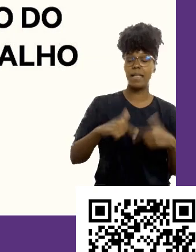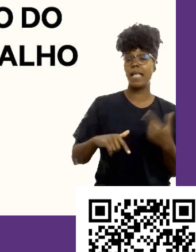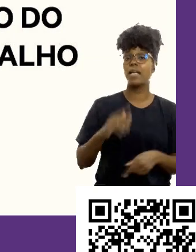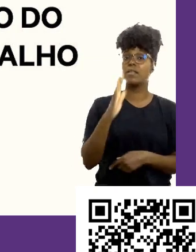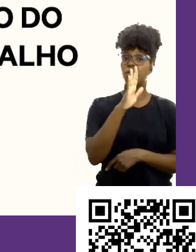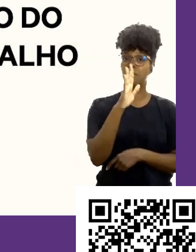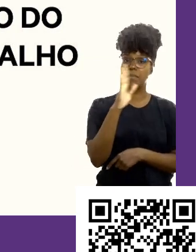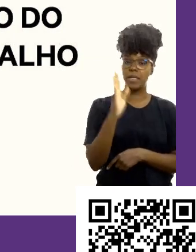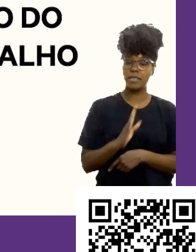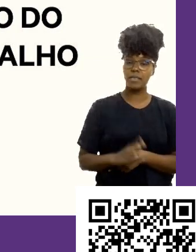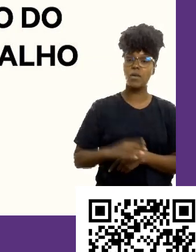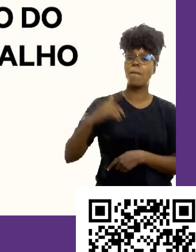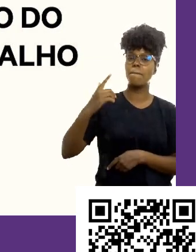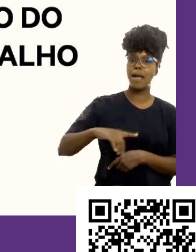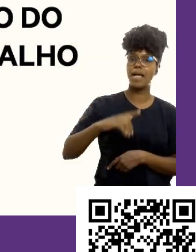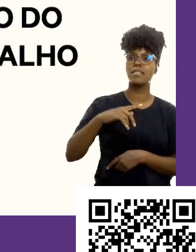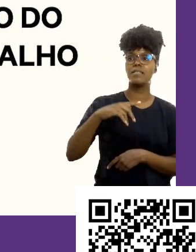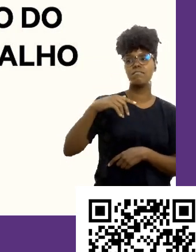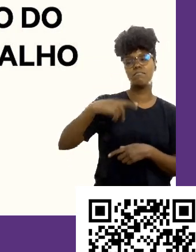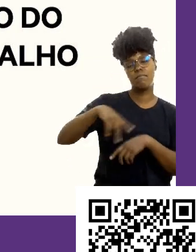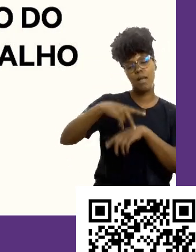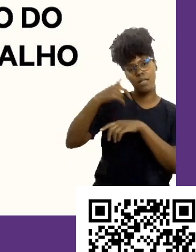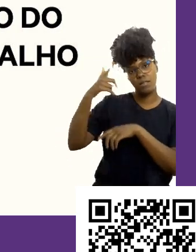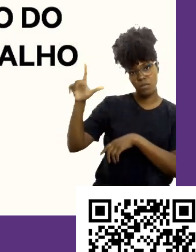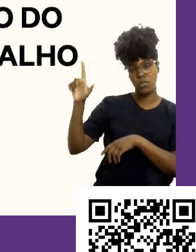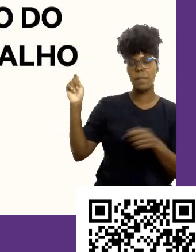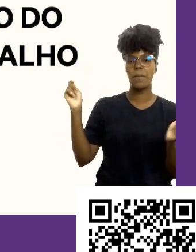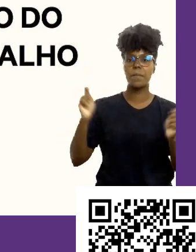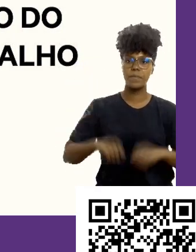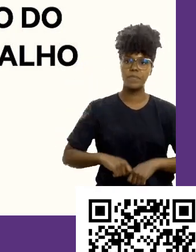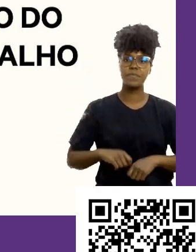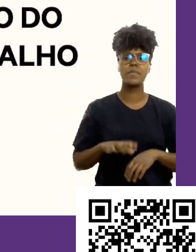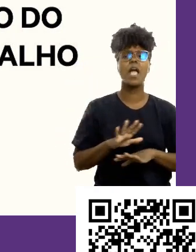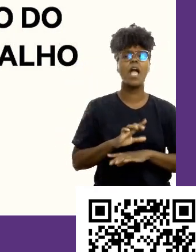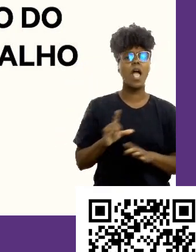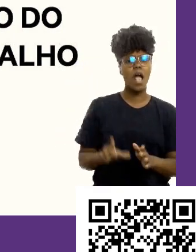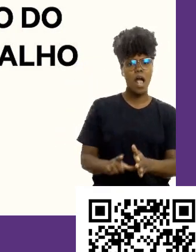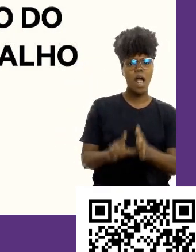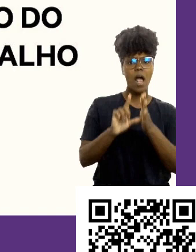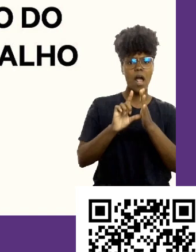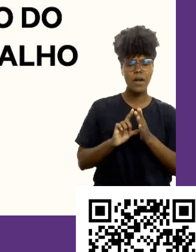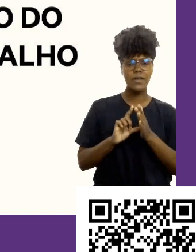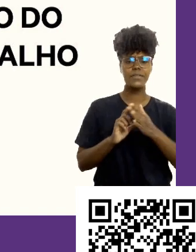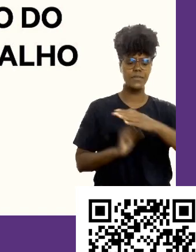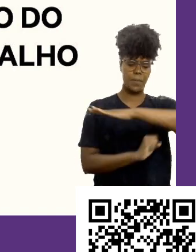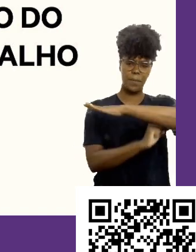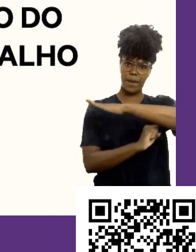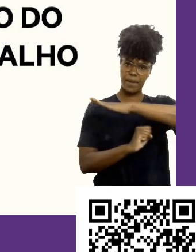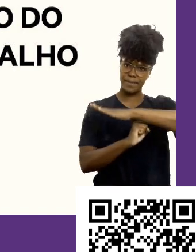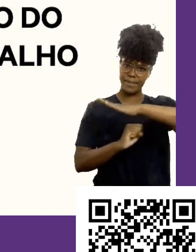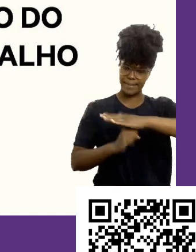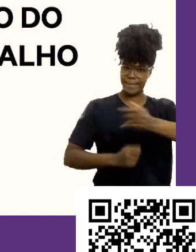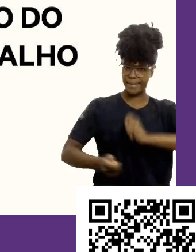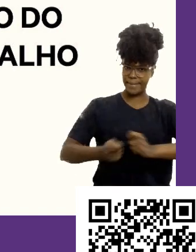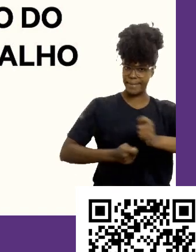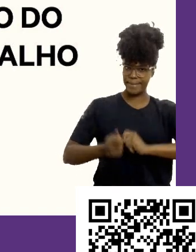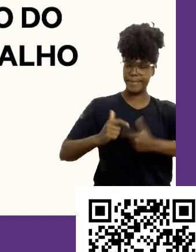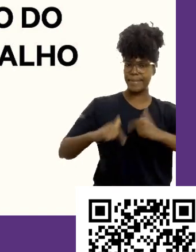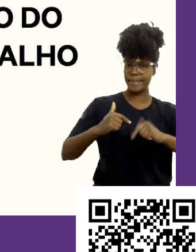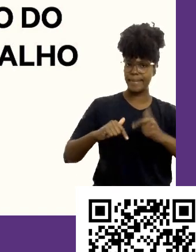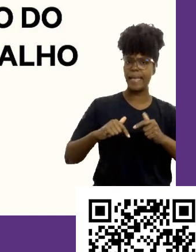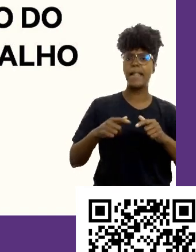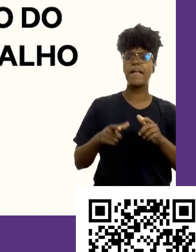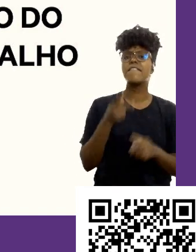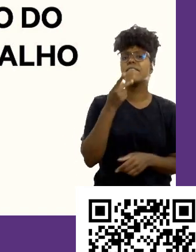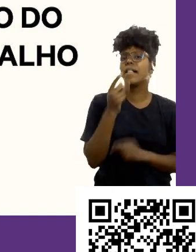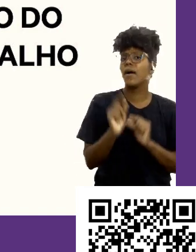Bom, antes de eu entrar nos pilares em gestão de carreira, vamos falar aqui um pouquinho sobre atualizações. Gente, o que está acontecendo